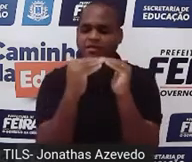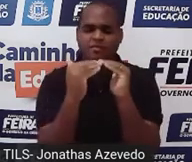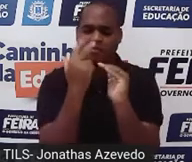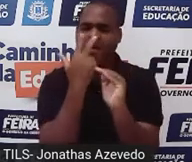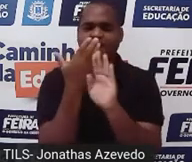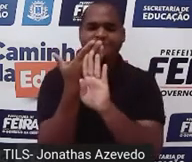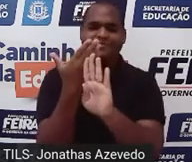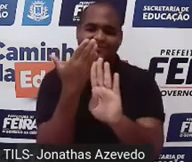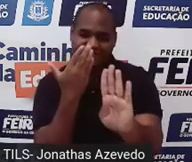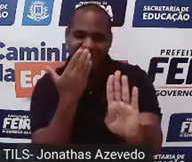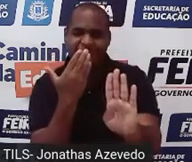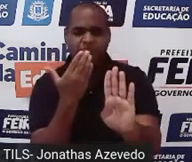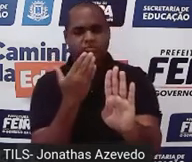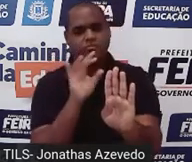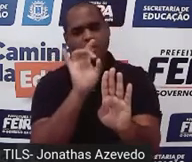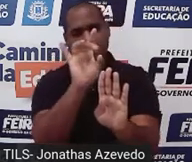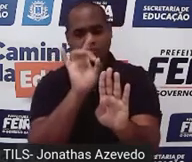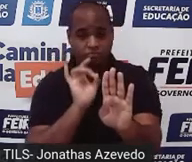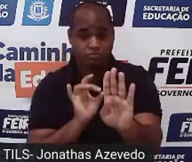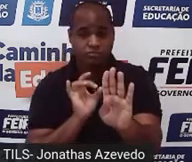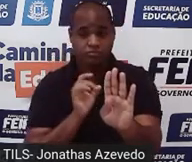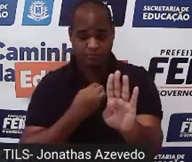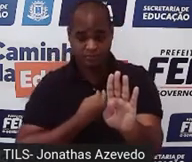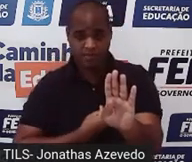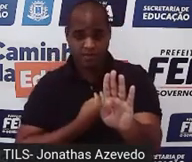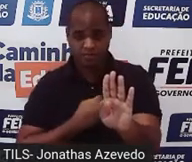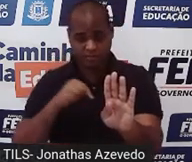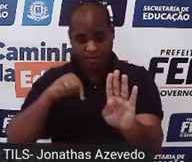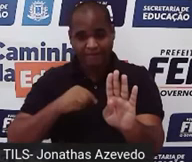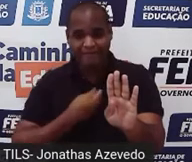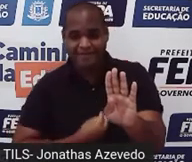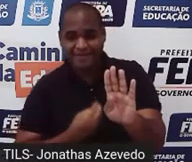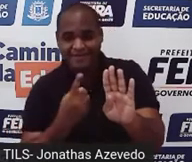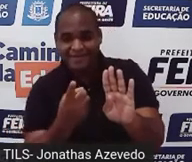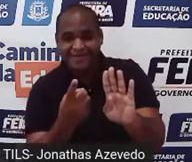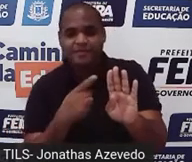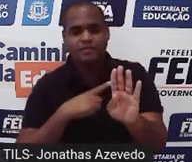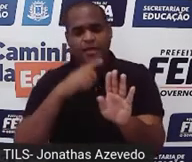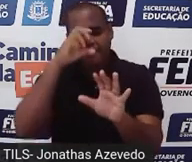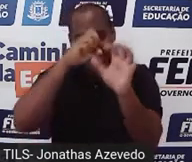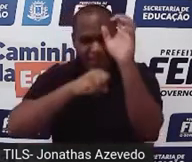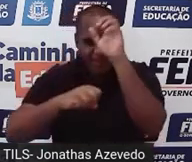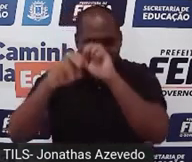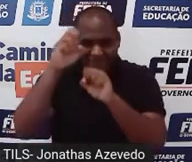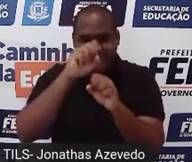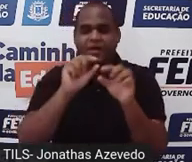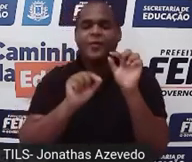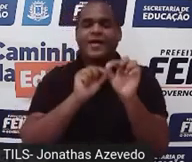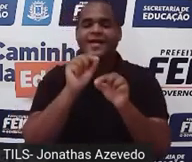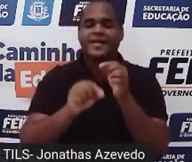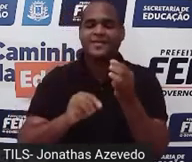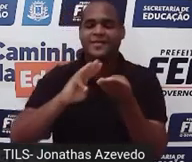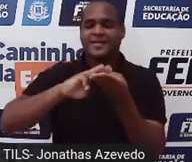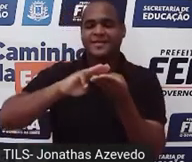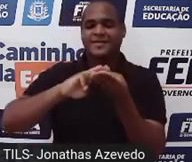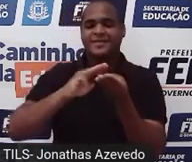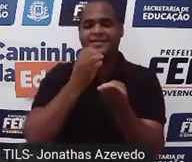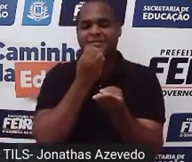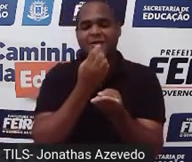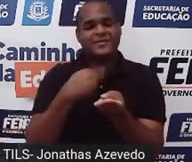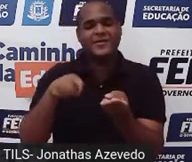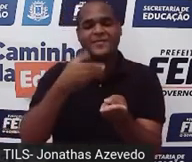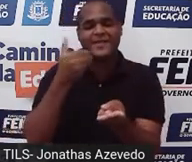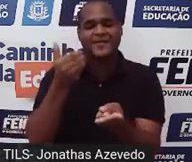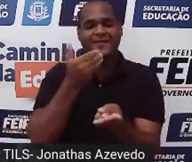um do outro, eu aqui e você aí, querendo aprender matemática do melhor jeito que a gente conseguir.